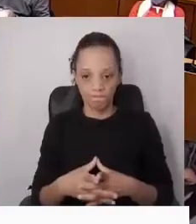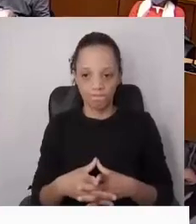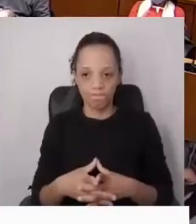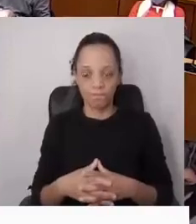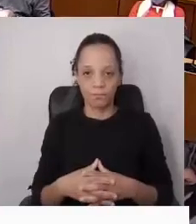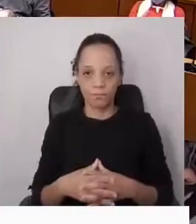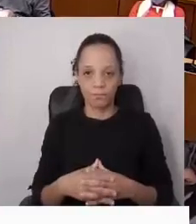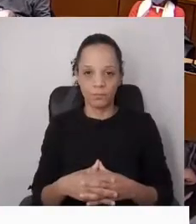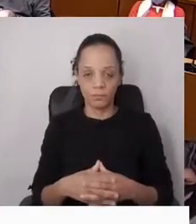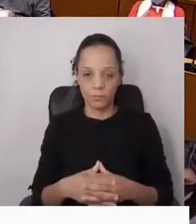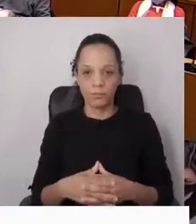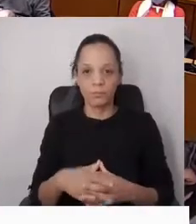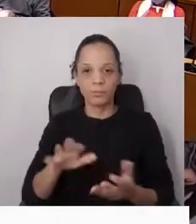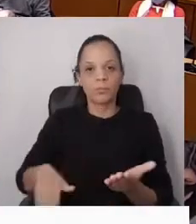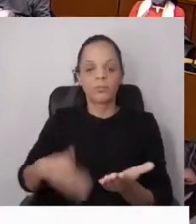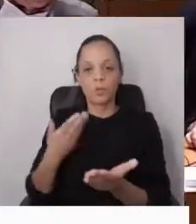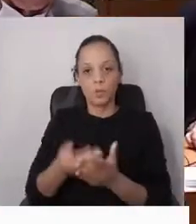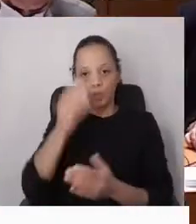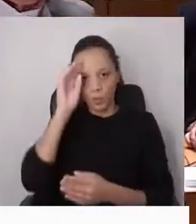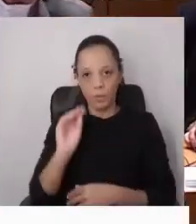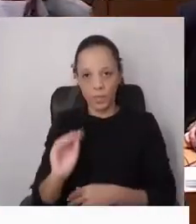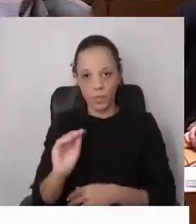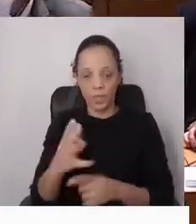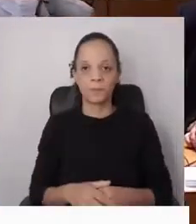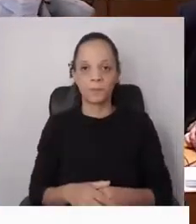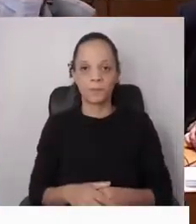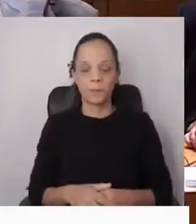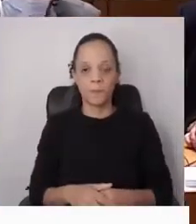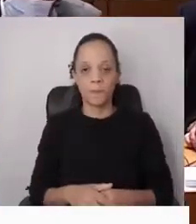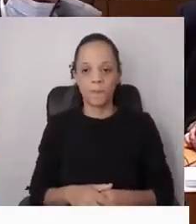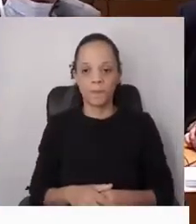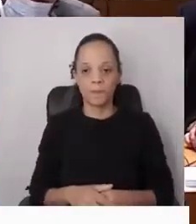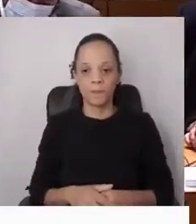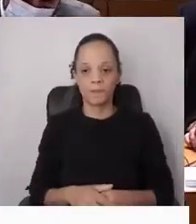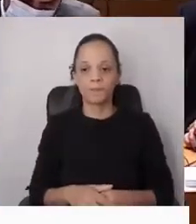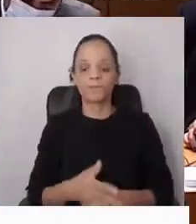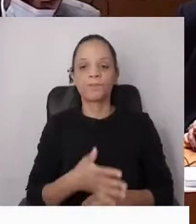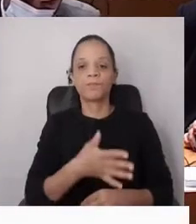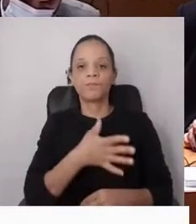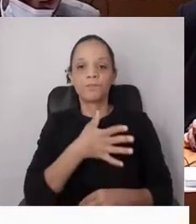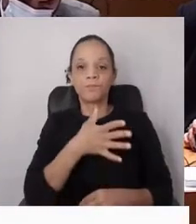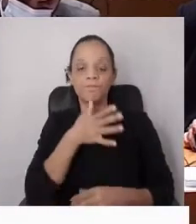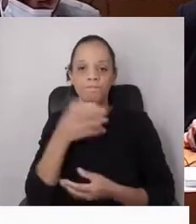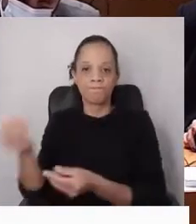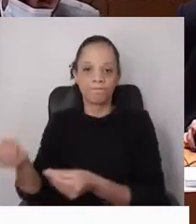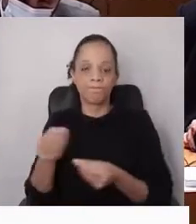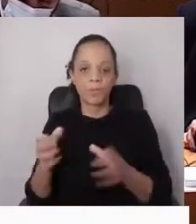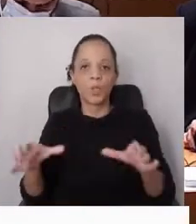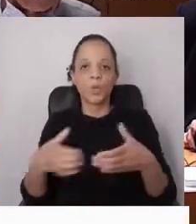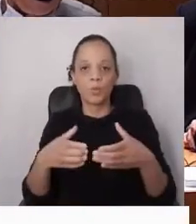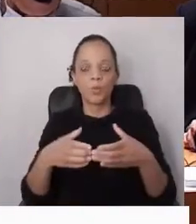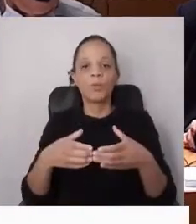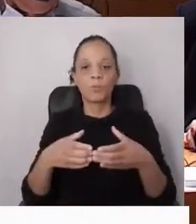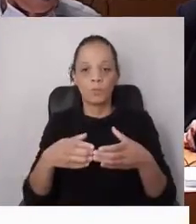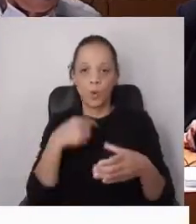A proposta de recomendação seguinte, apresentada pelo Grupo Evoluir Oeiras,